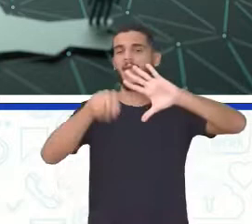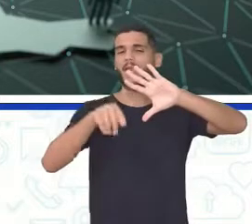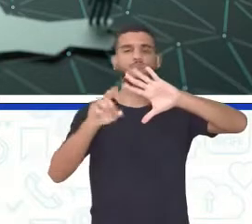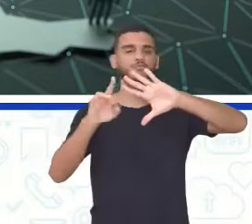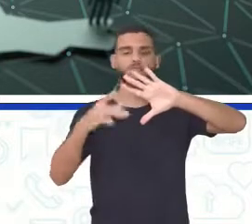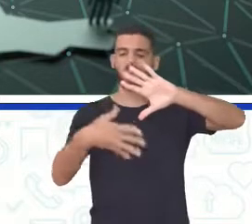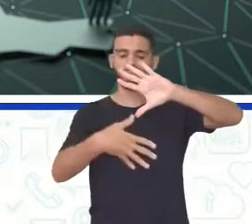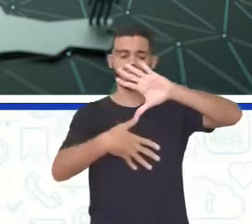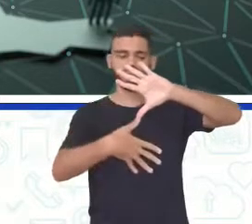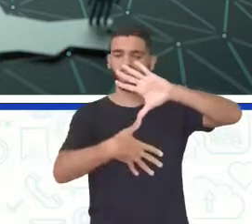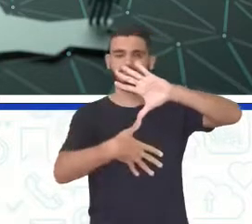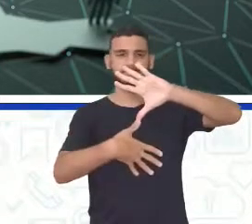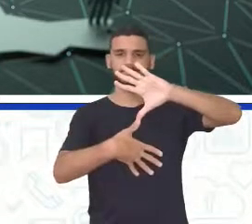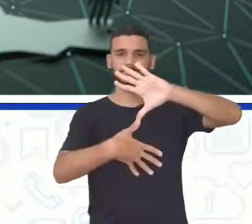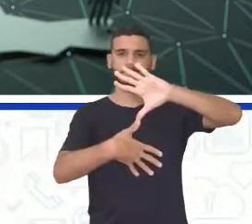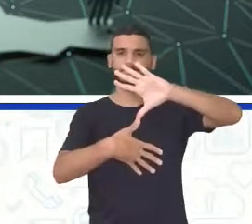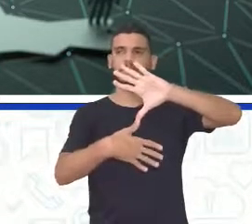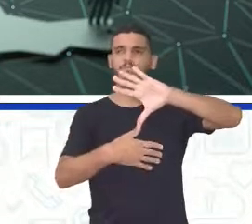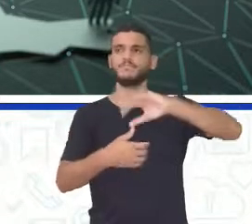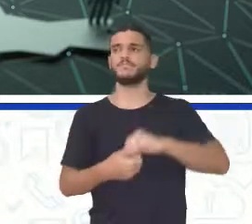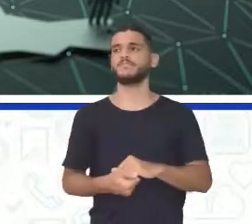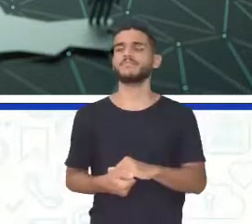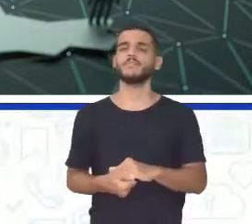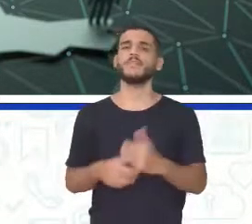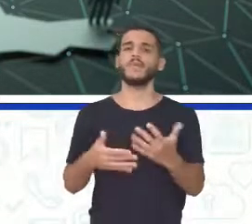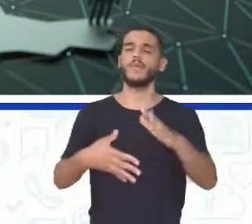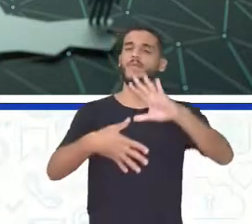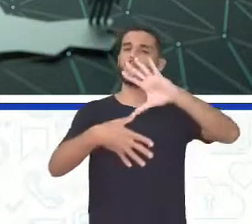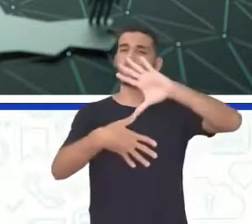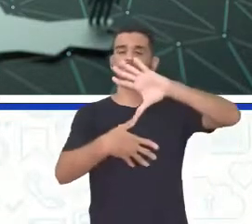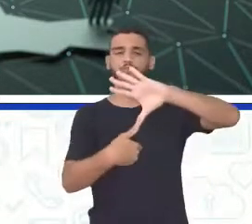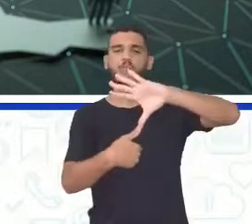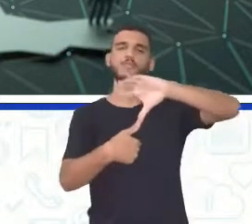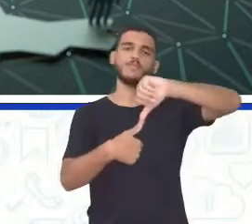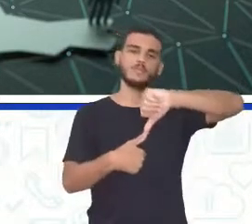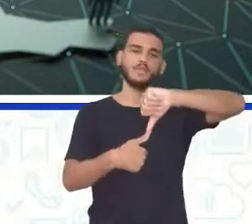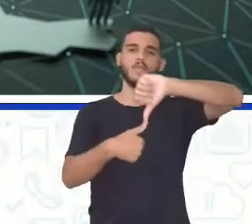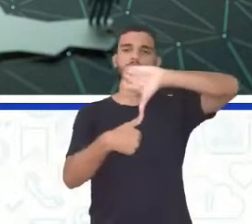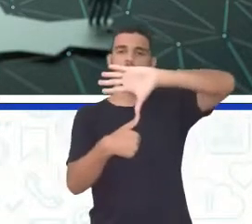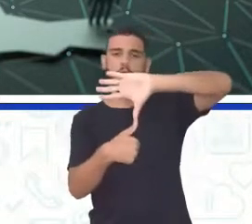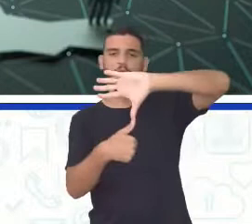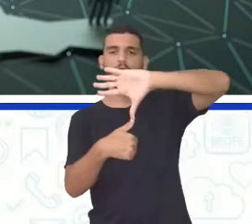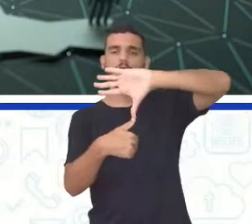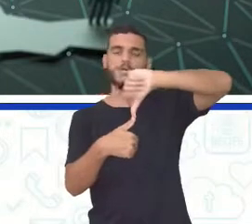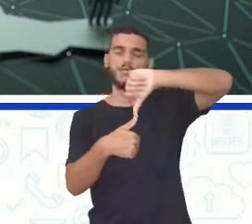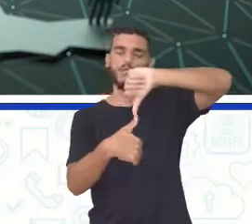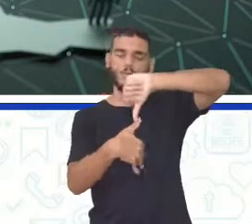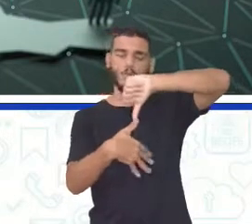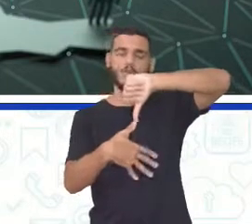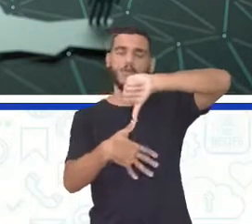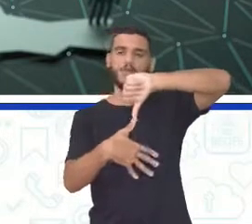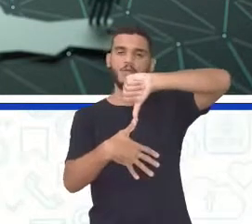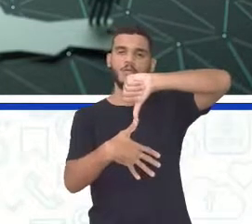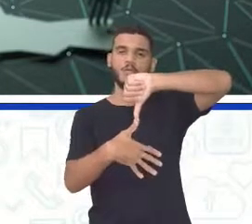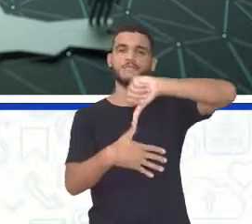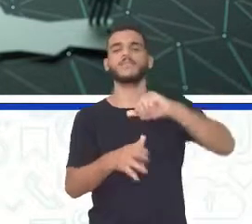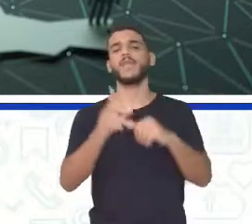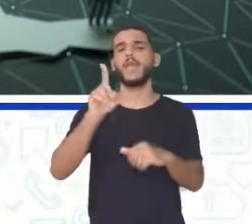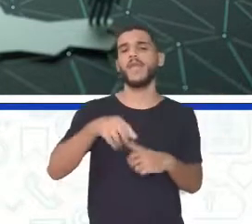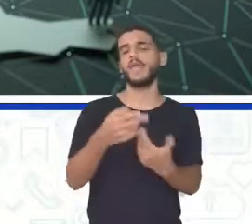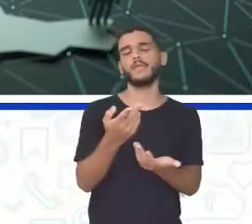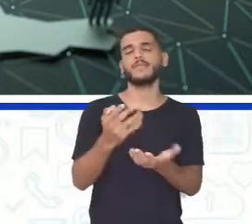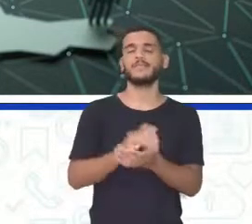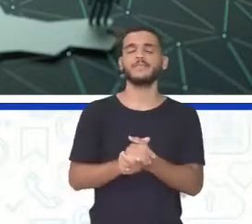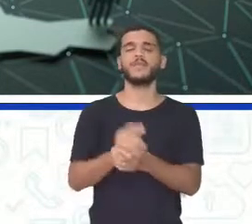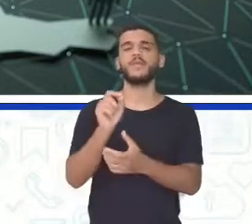Então quando Se divide Não, continente Sul-americano Centro-americano Norte-americano Isso é uma questão De eugenia Que